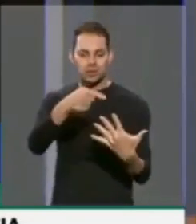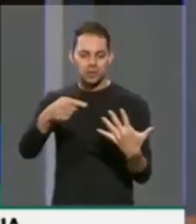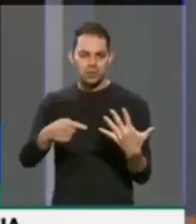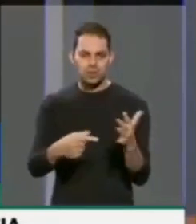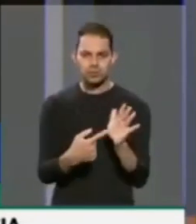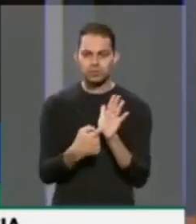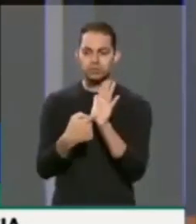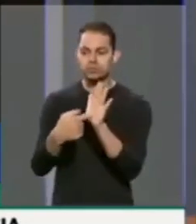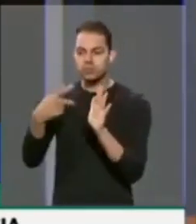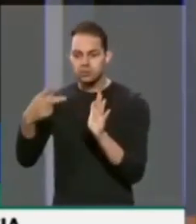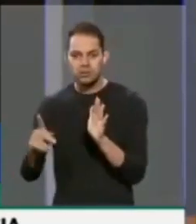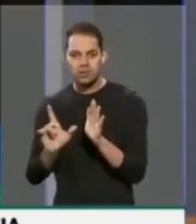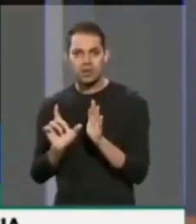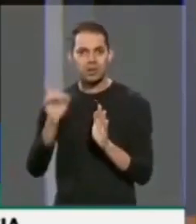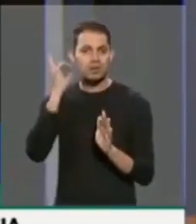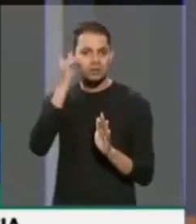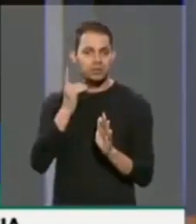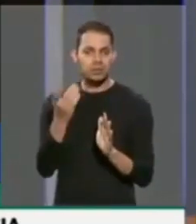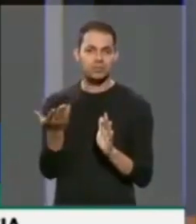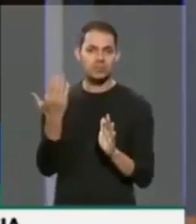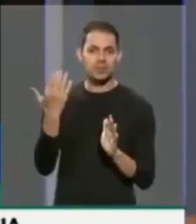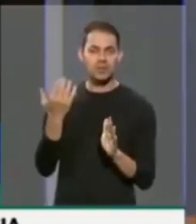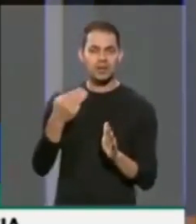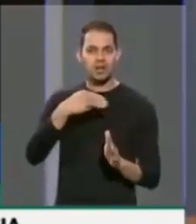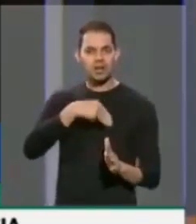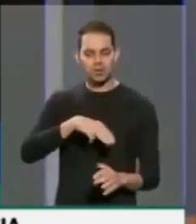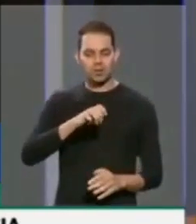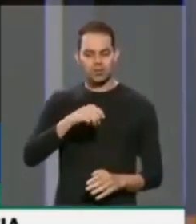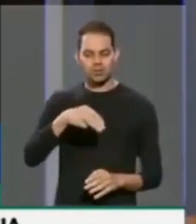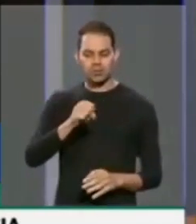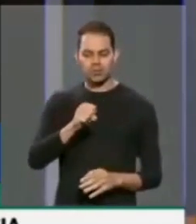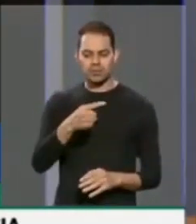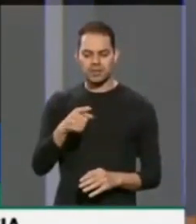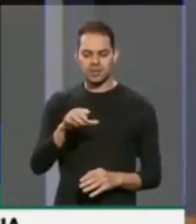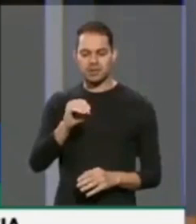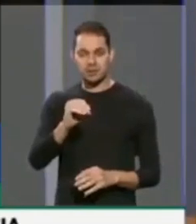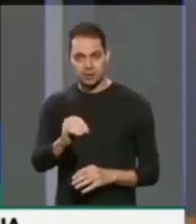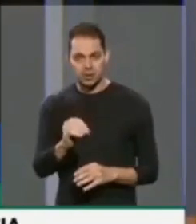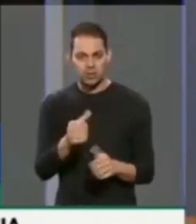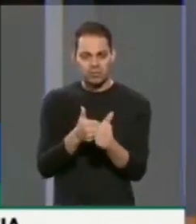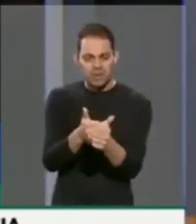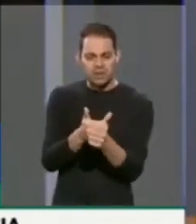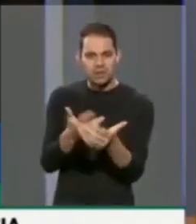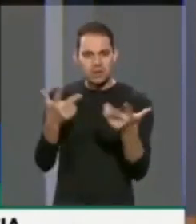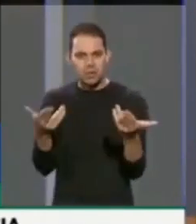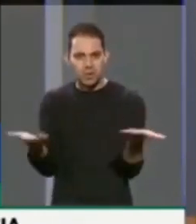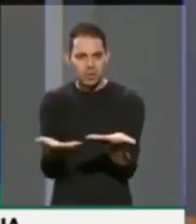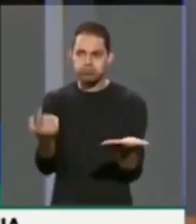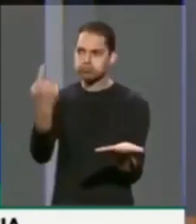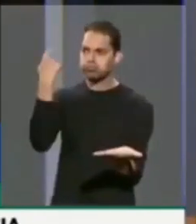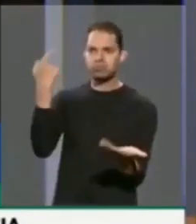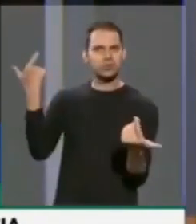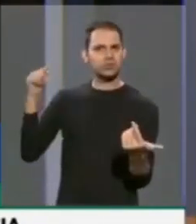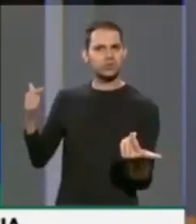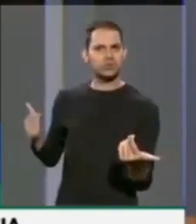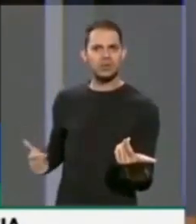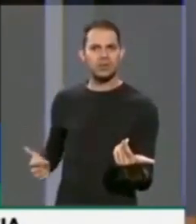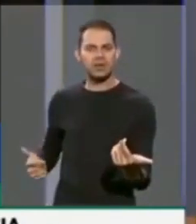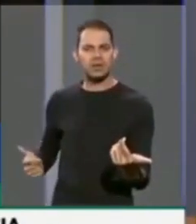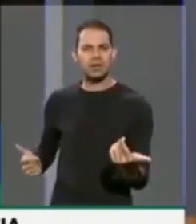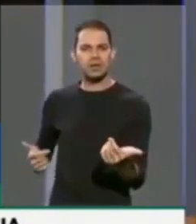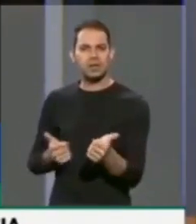deputados. Nem na época do Mensalão houve perseguições como essas que estão havendo, de fazer